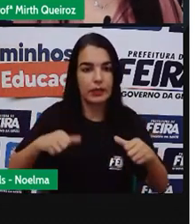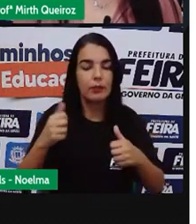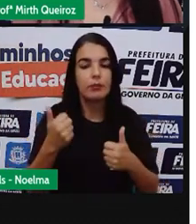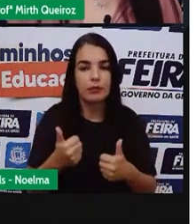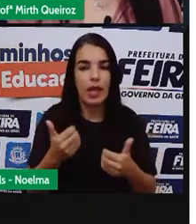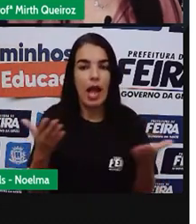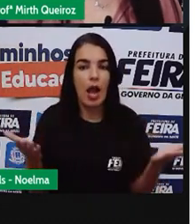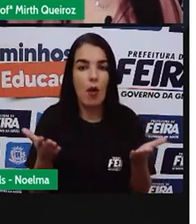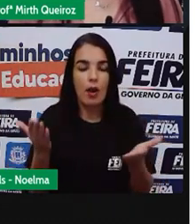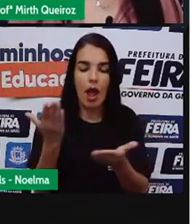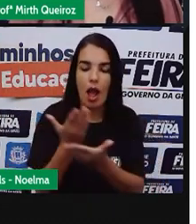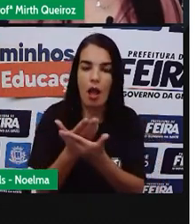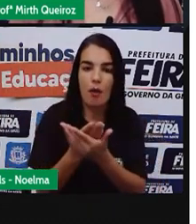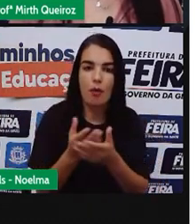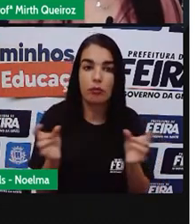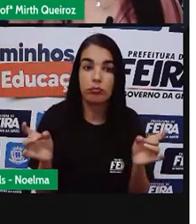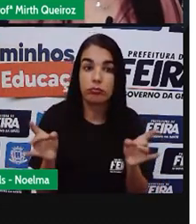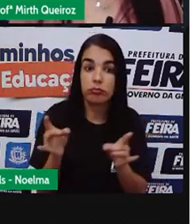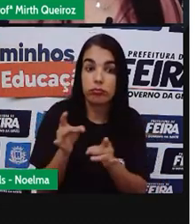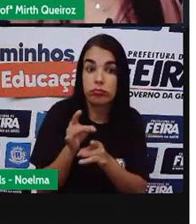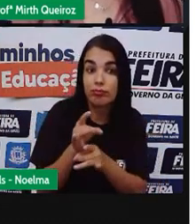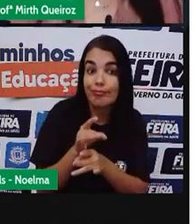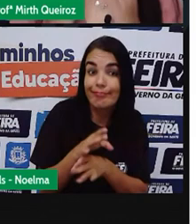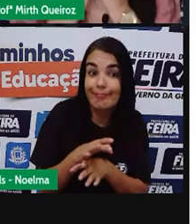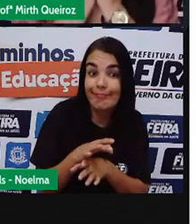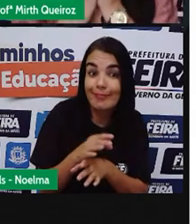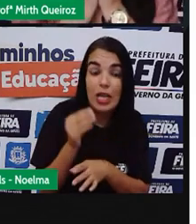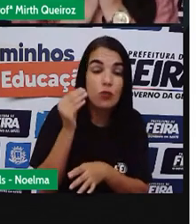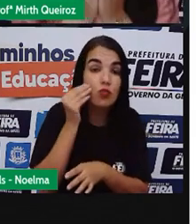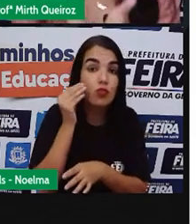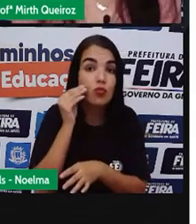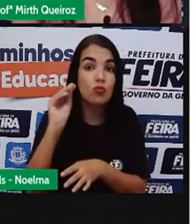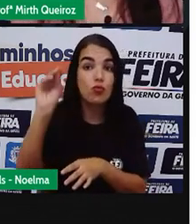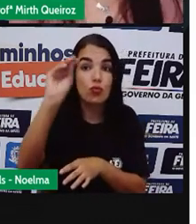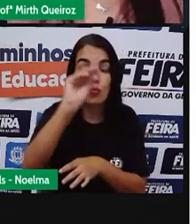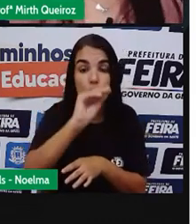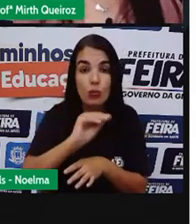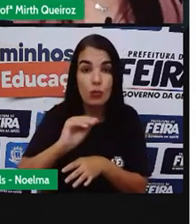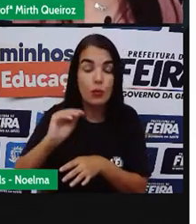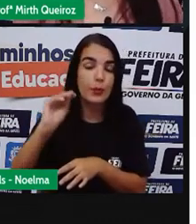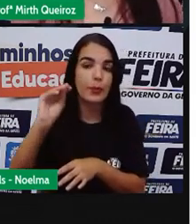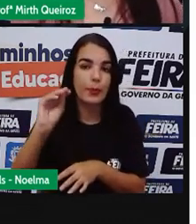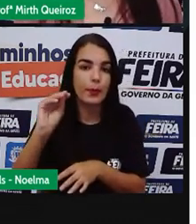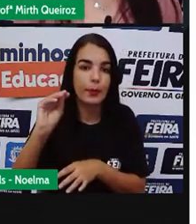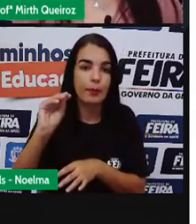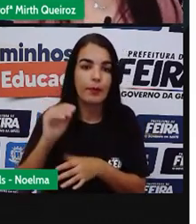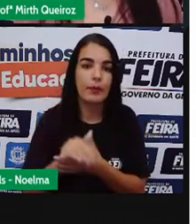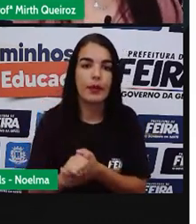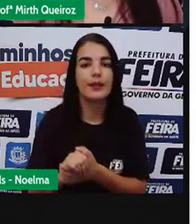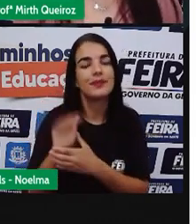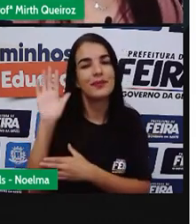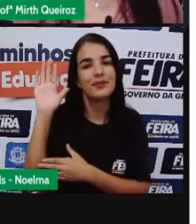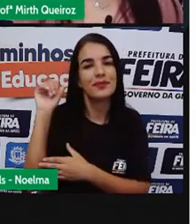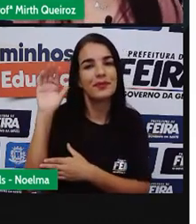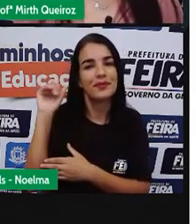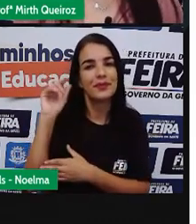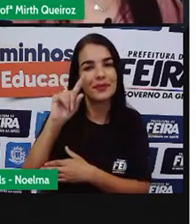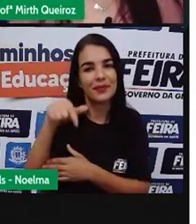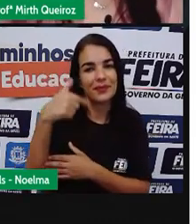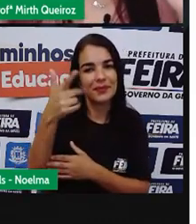A nossa aula, ela vai ficando por aqui. Beijinho no coração de cada um de vocês. E até